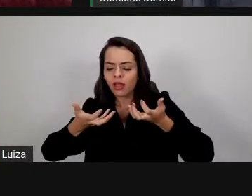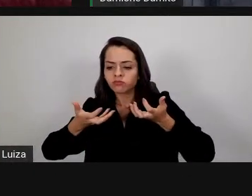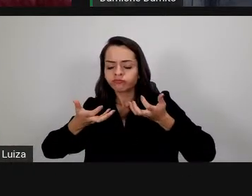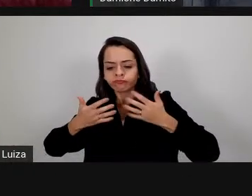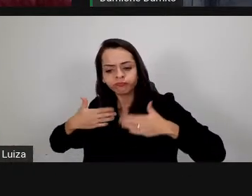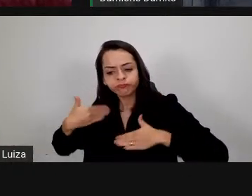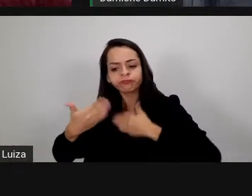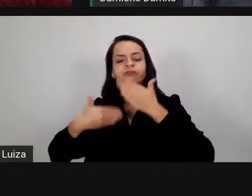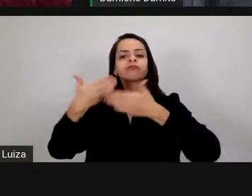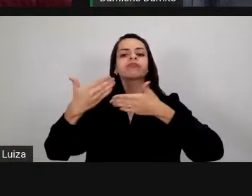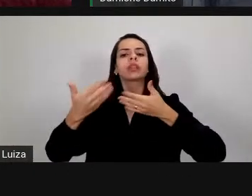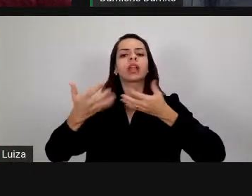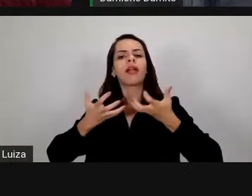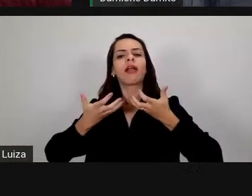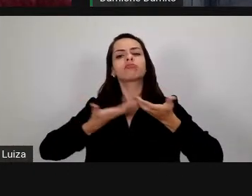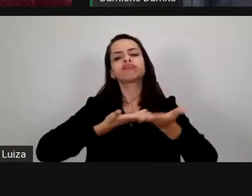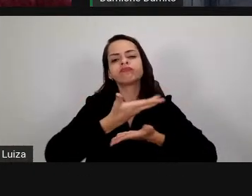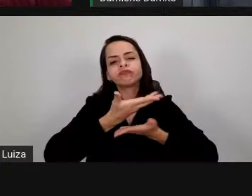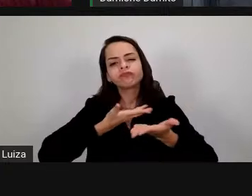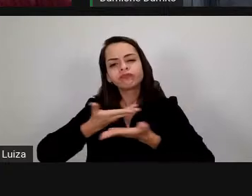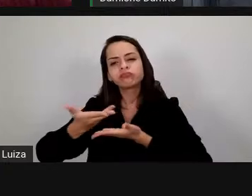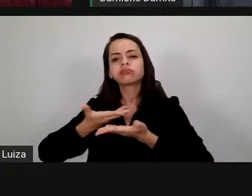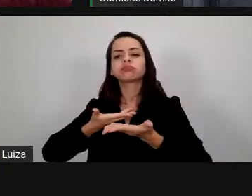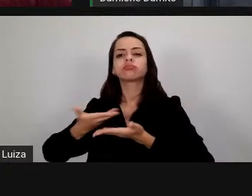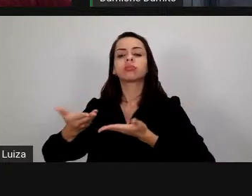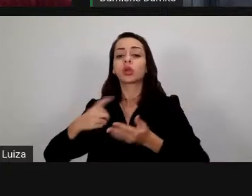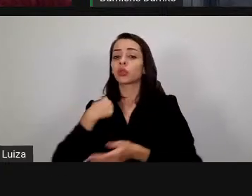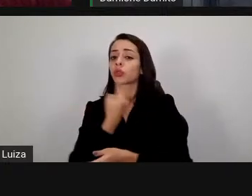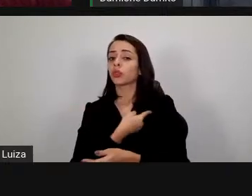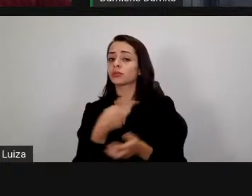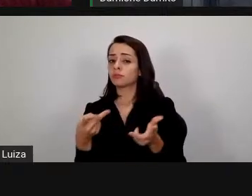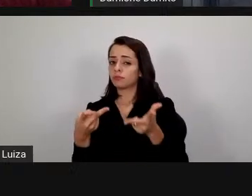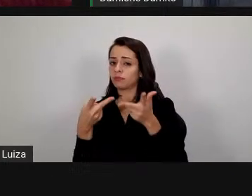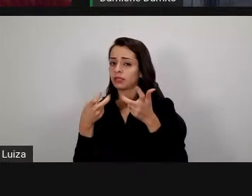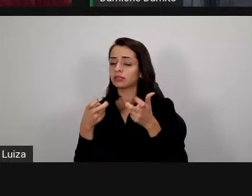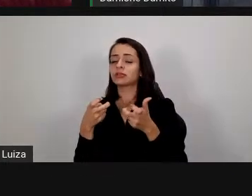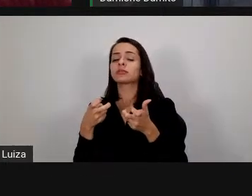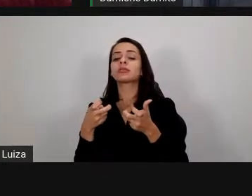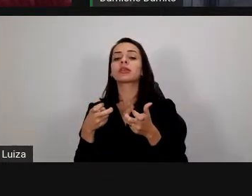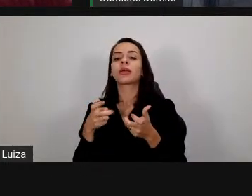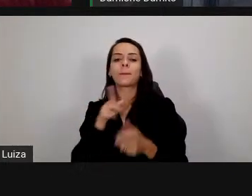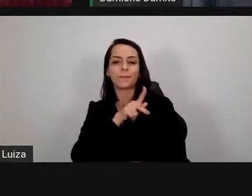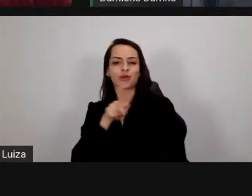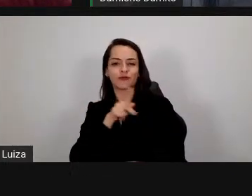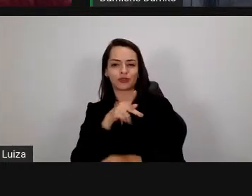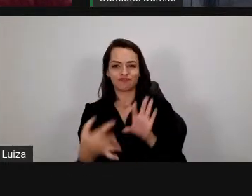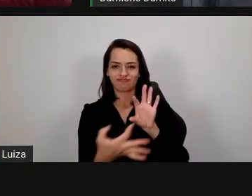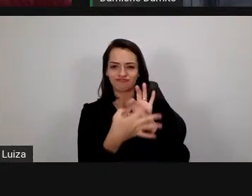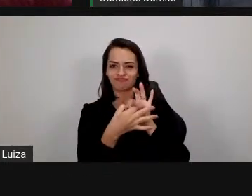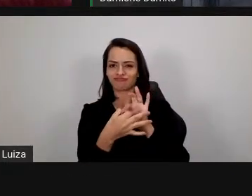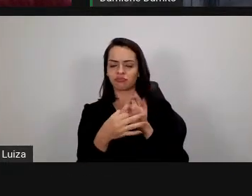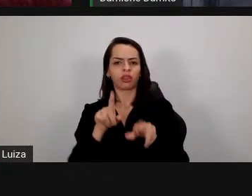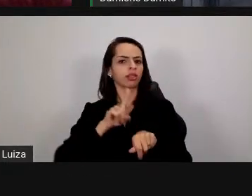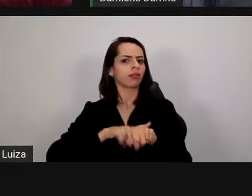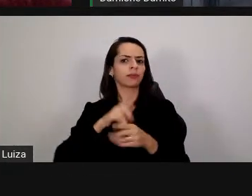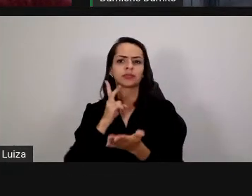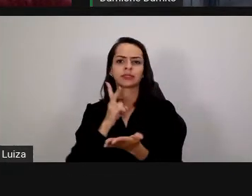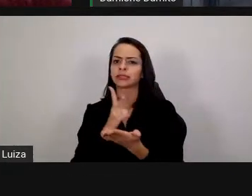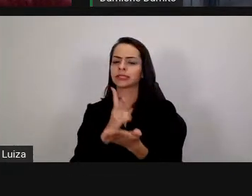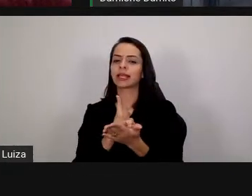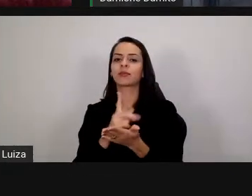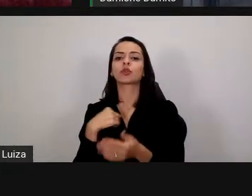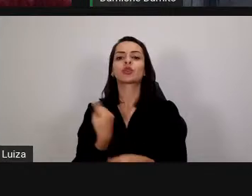generosidade nós percebemos com todos os nossos colegas que são os professores formadores em todos os momentos desde as reuniões